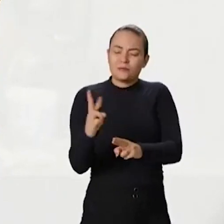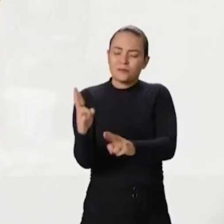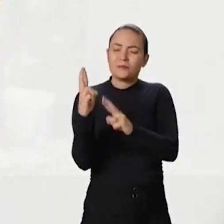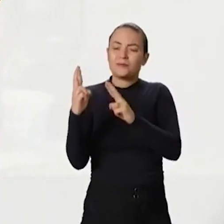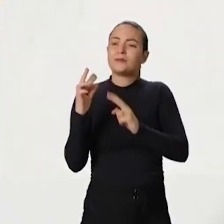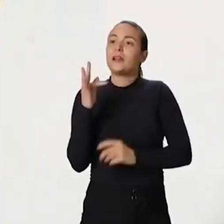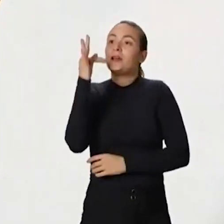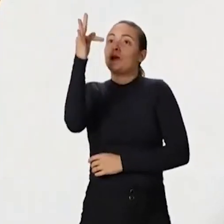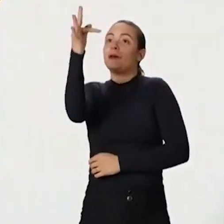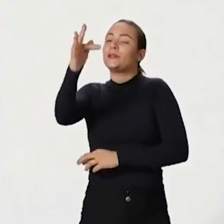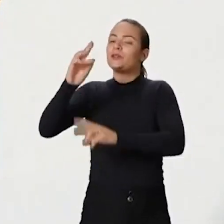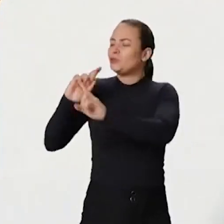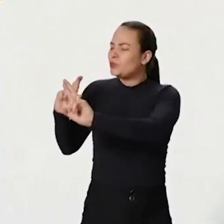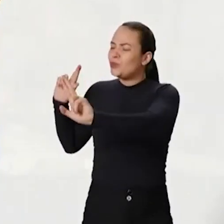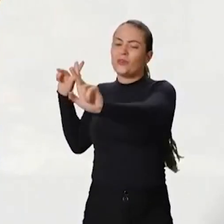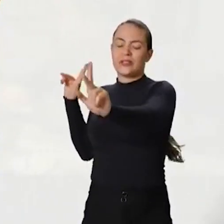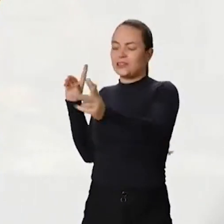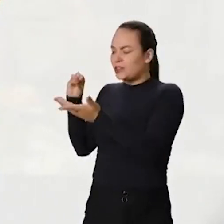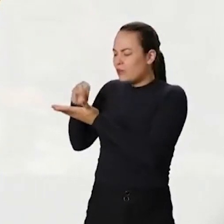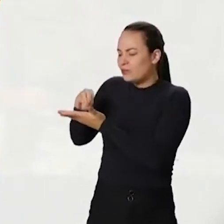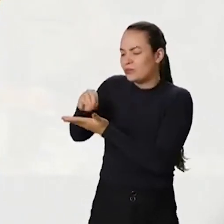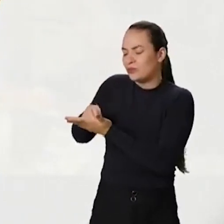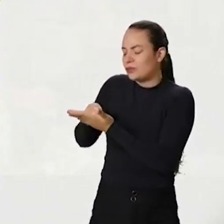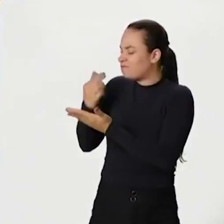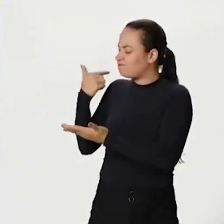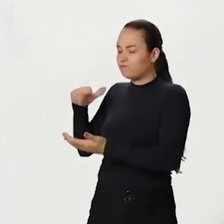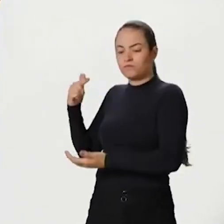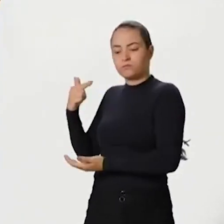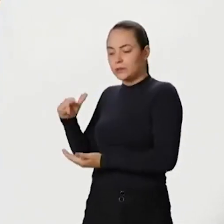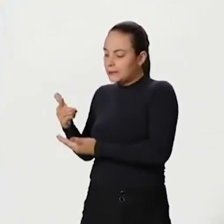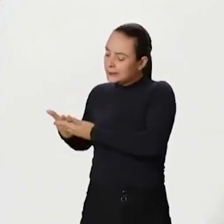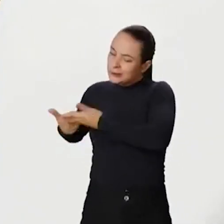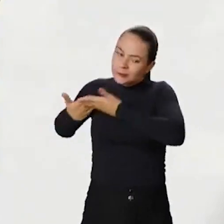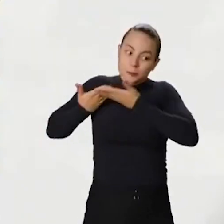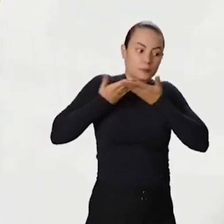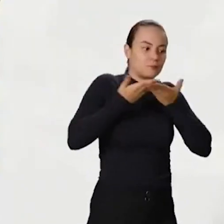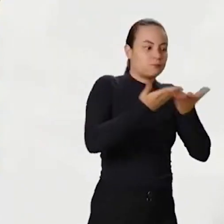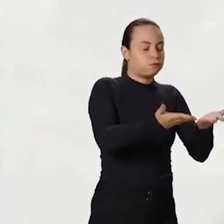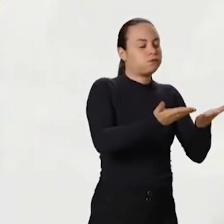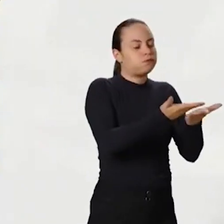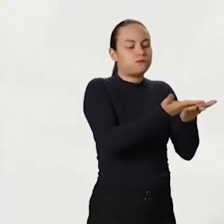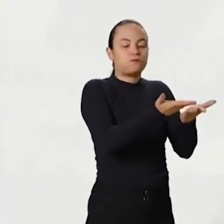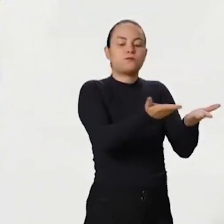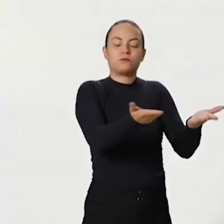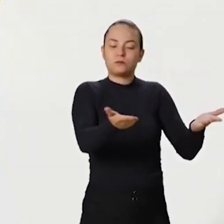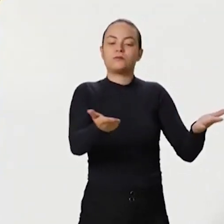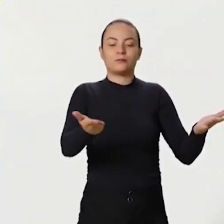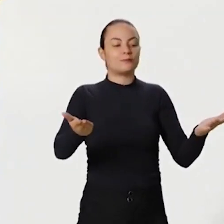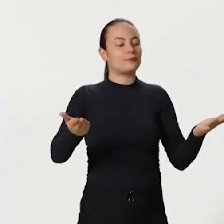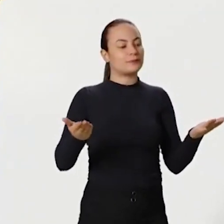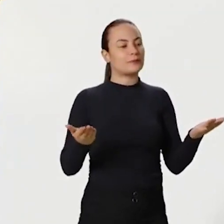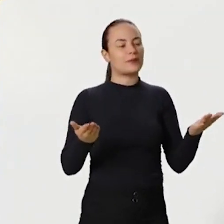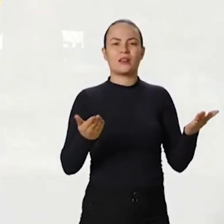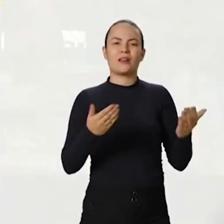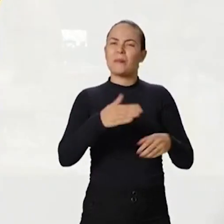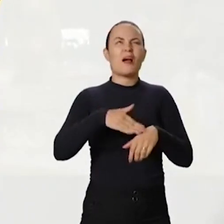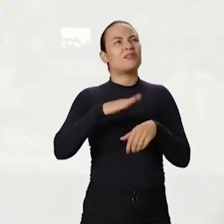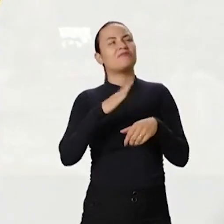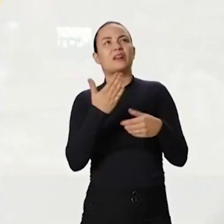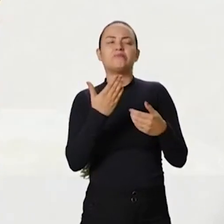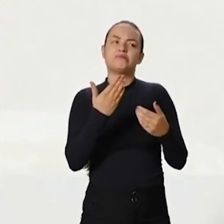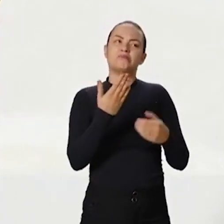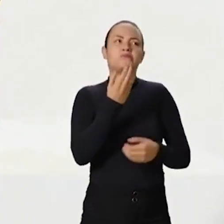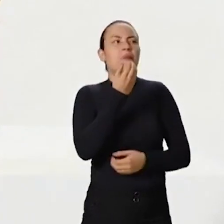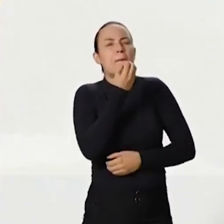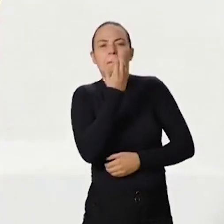porque só a gente sabe o que nos faltou. Para nossos filhos queremos deixar mais do que a segurança de uma